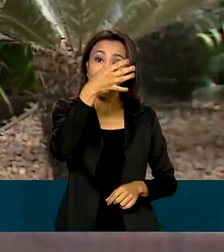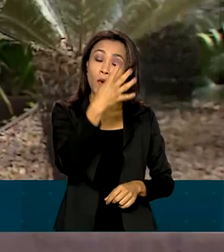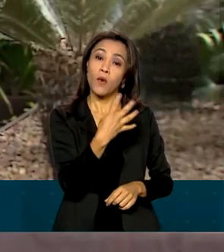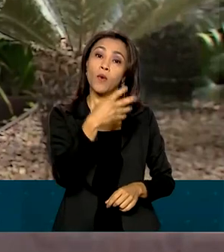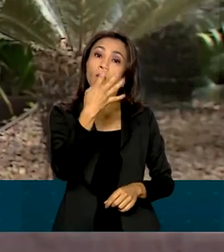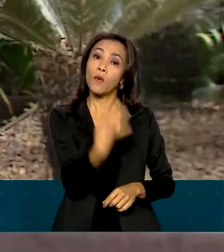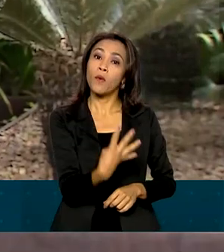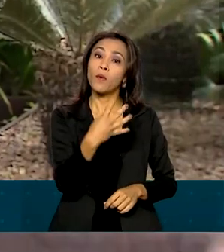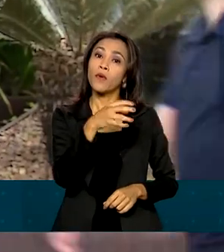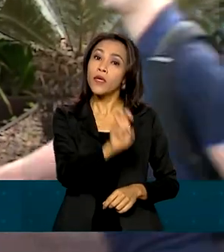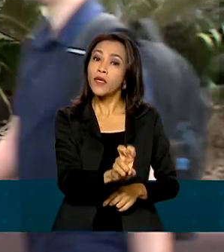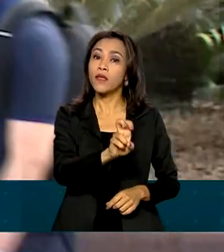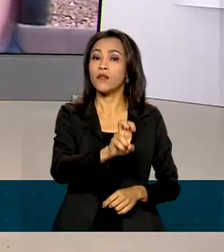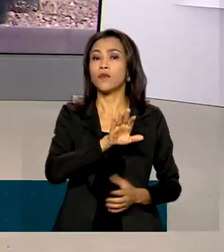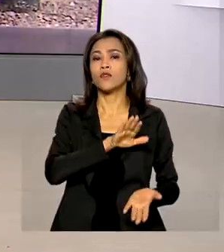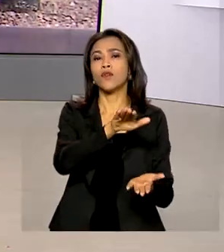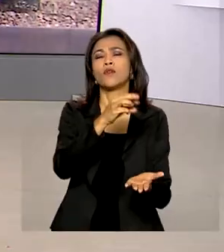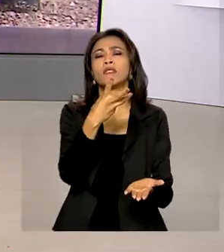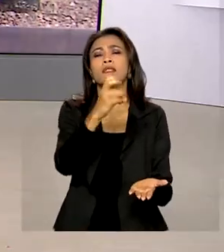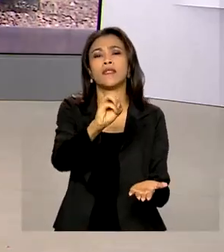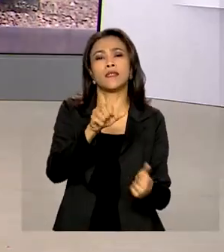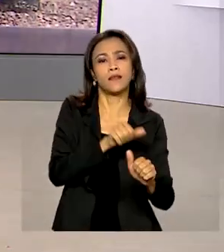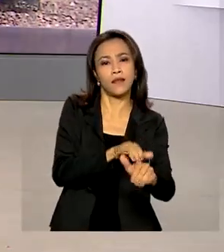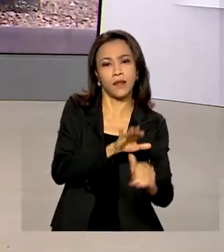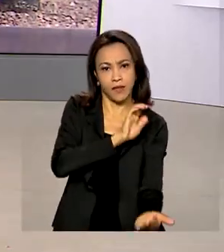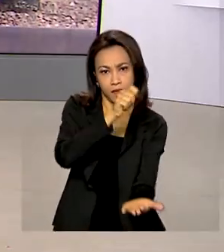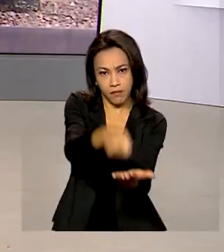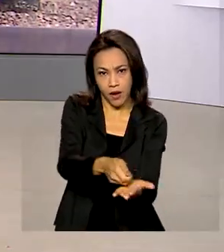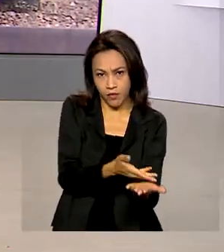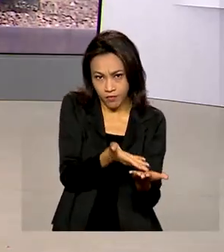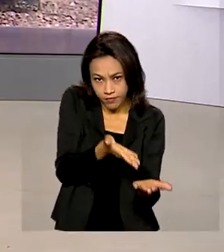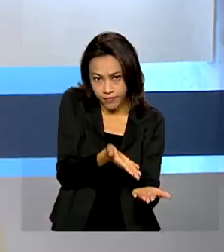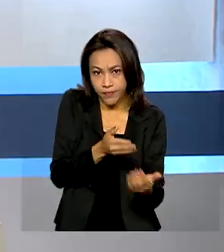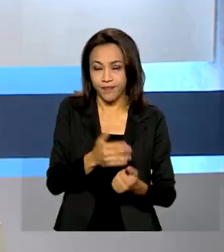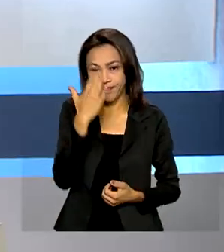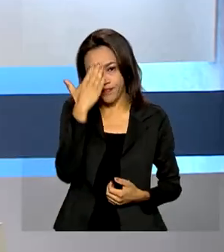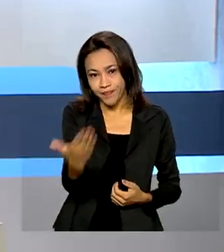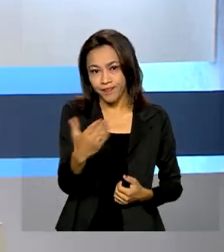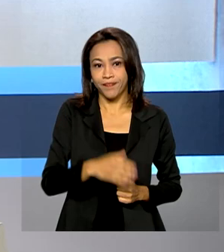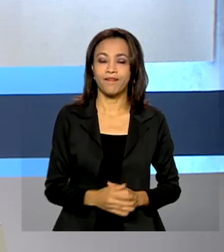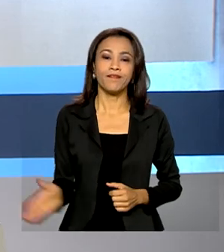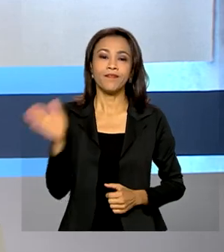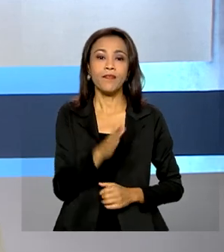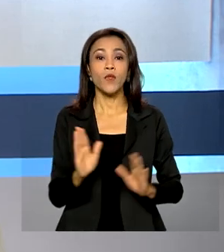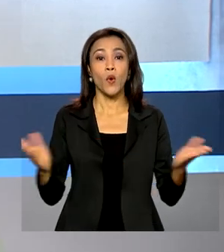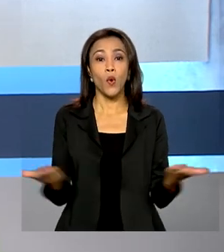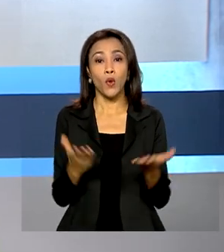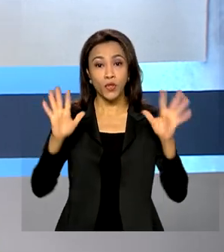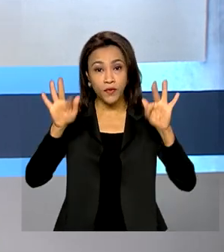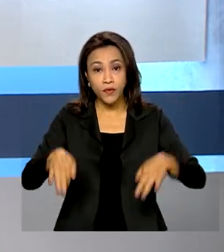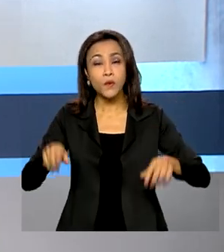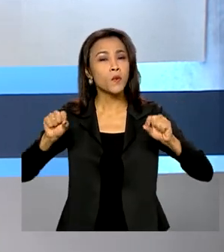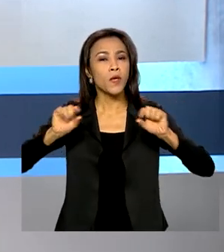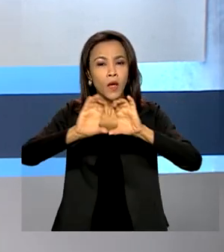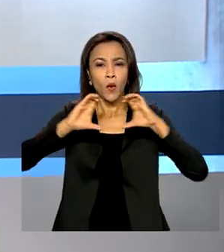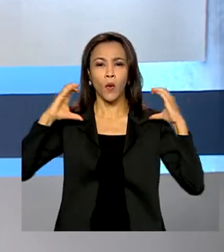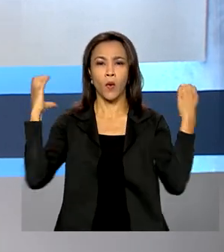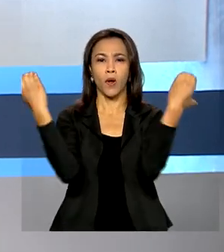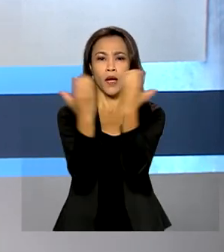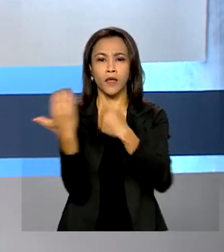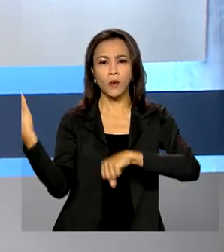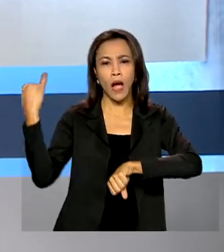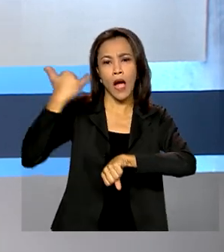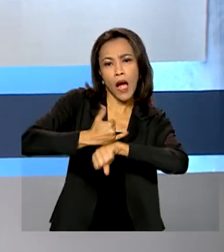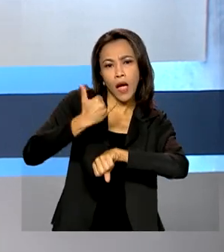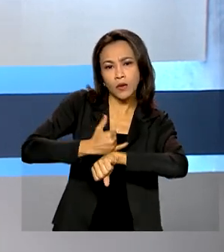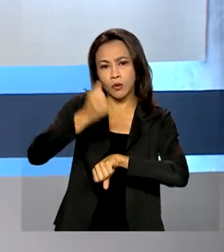30 de setembro. Mara, com você. Obrigada, Glauco. Termina hoje o Congresso Aço Brasil